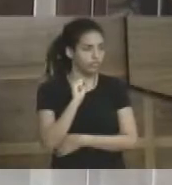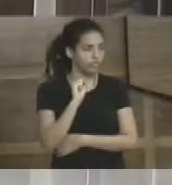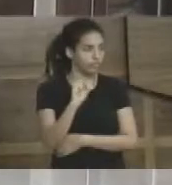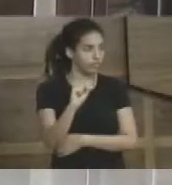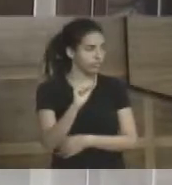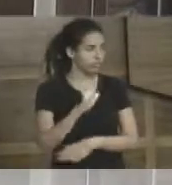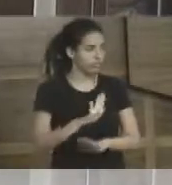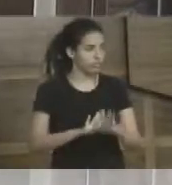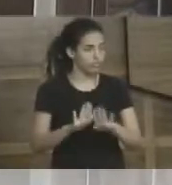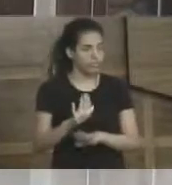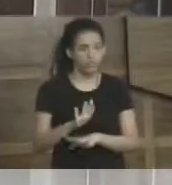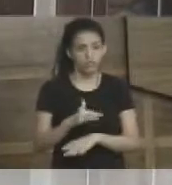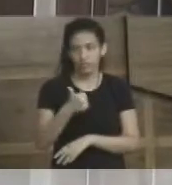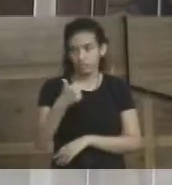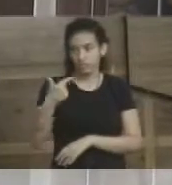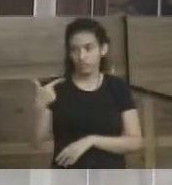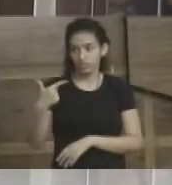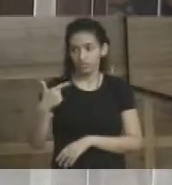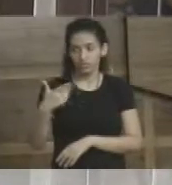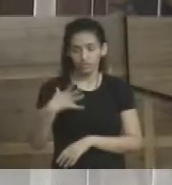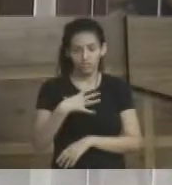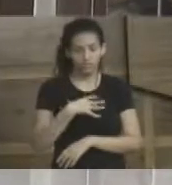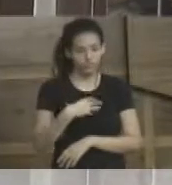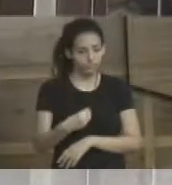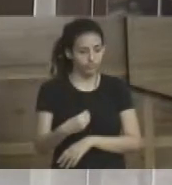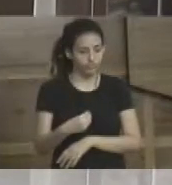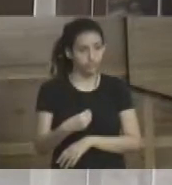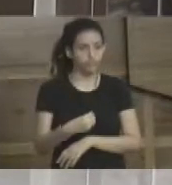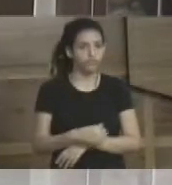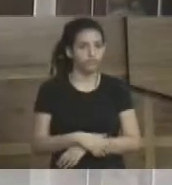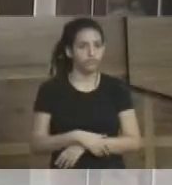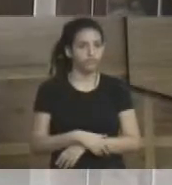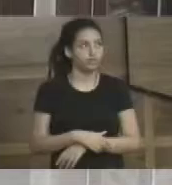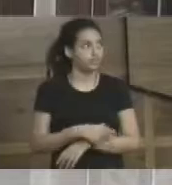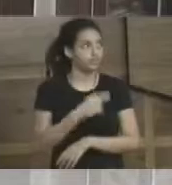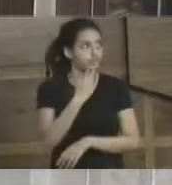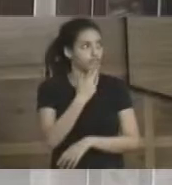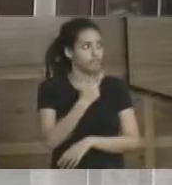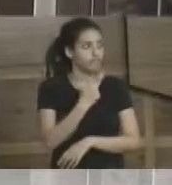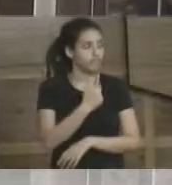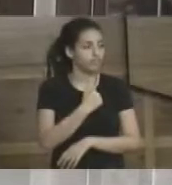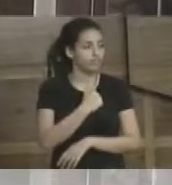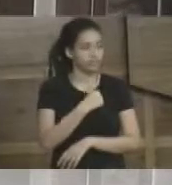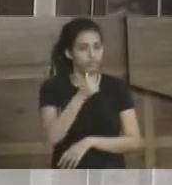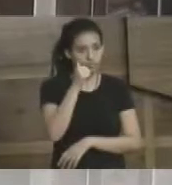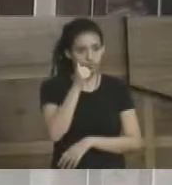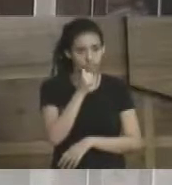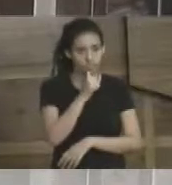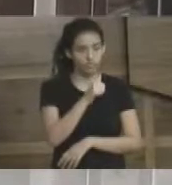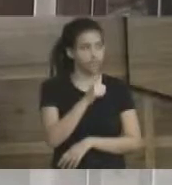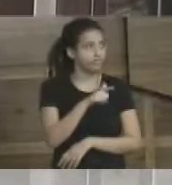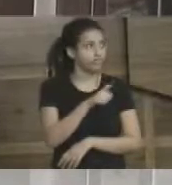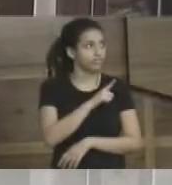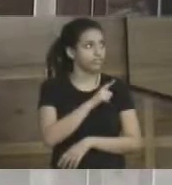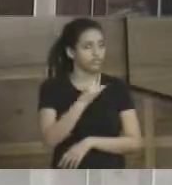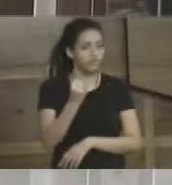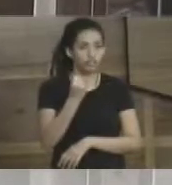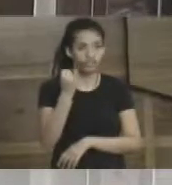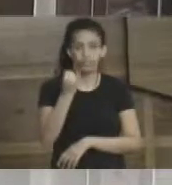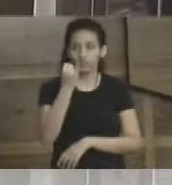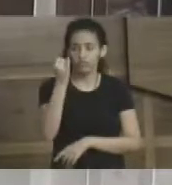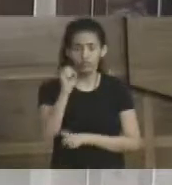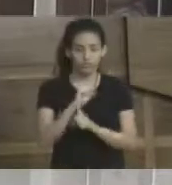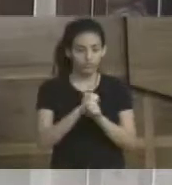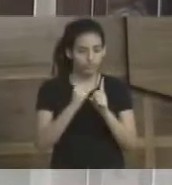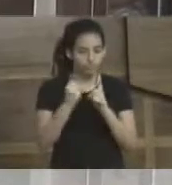a gente sabe que é uma família grande, a família Valverde, e dizer que a mulher, ela tem uma importância na